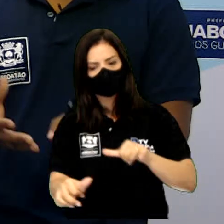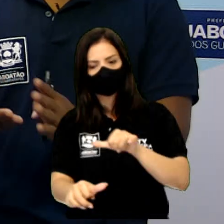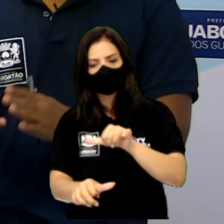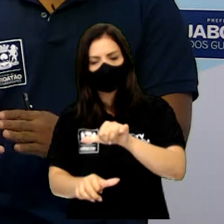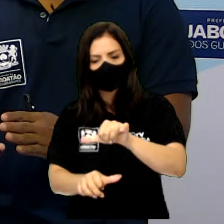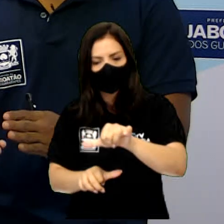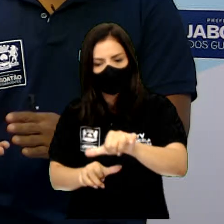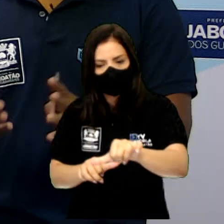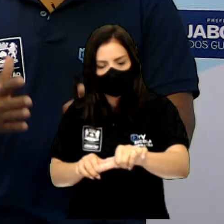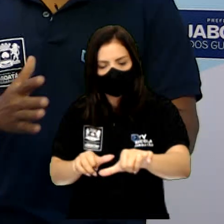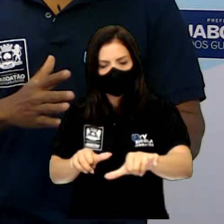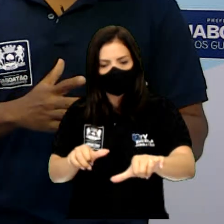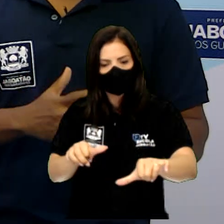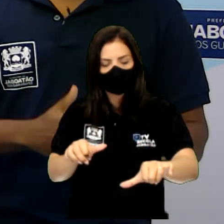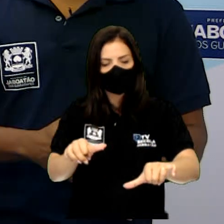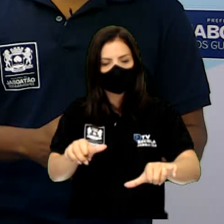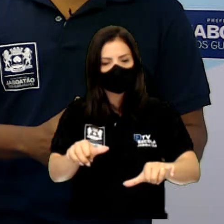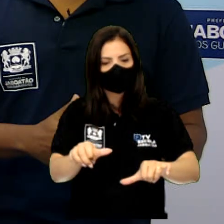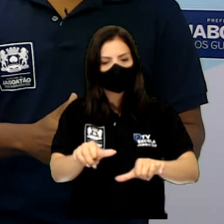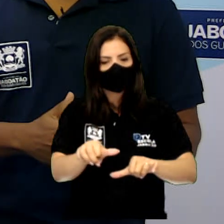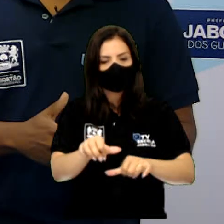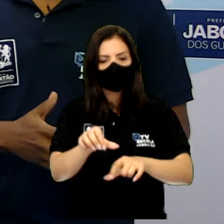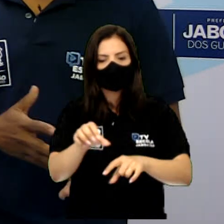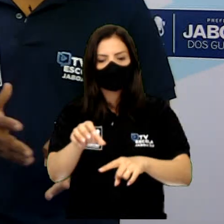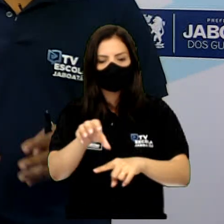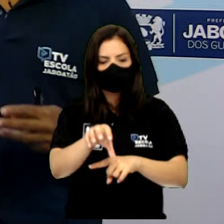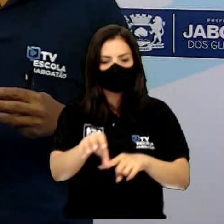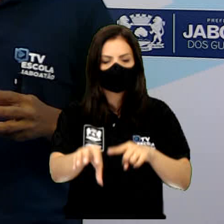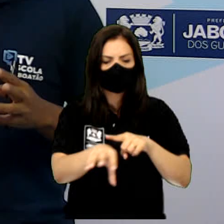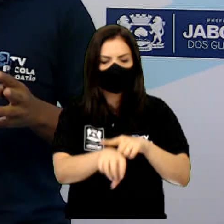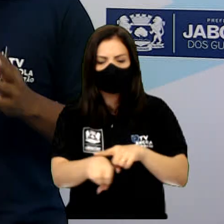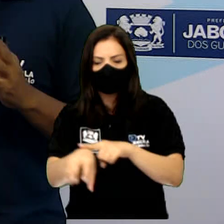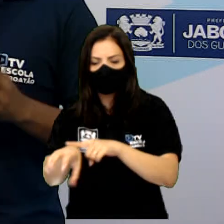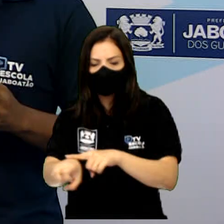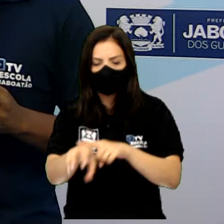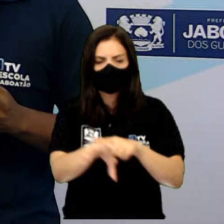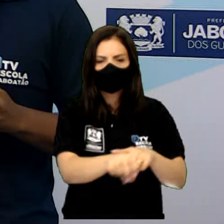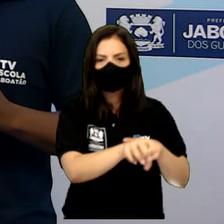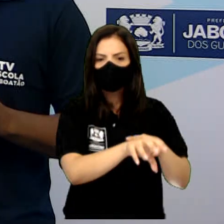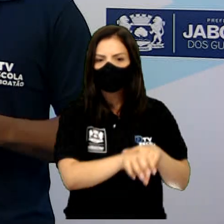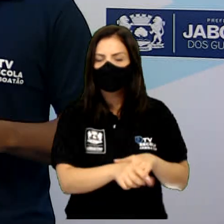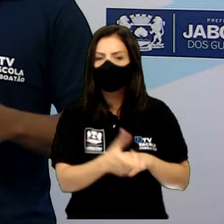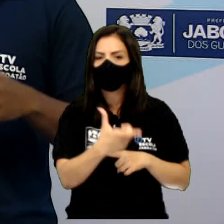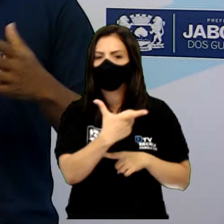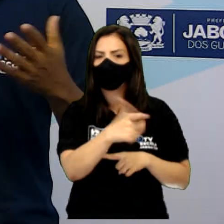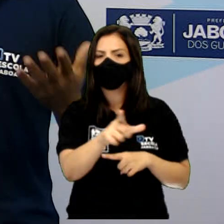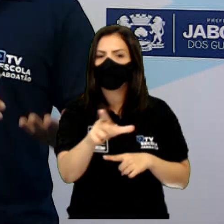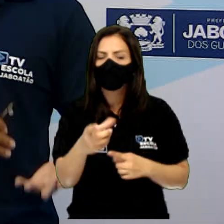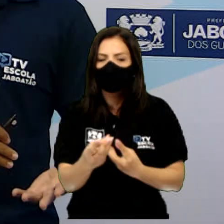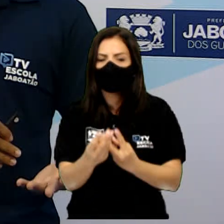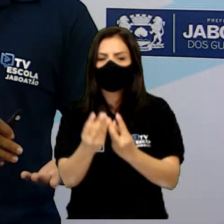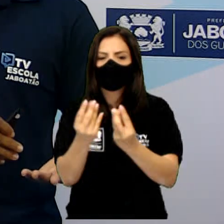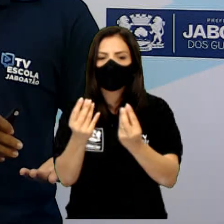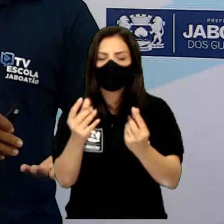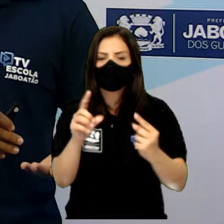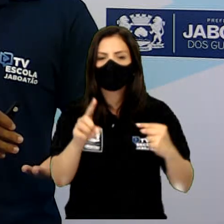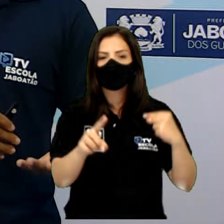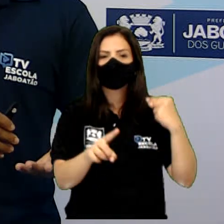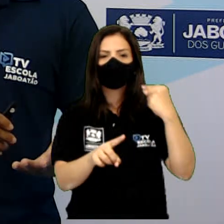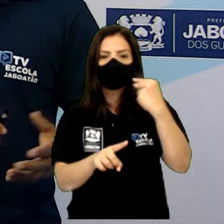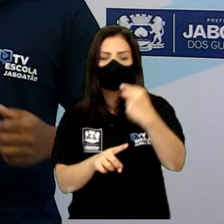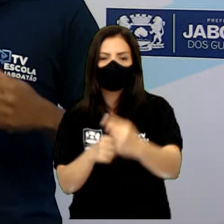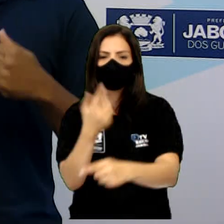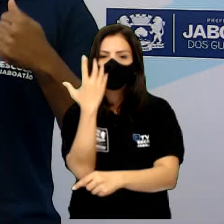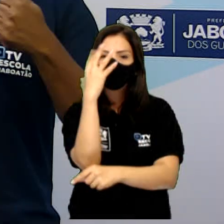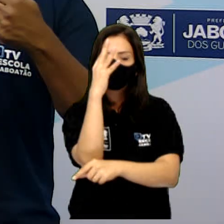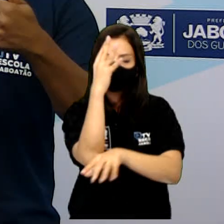sais minerais e em outras substâncias, que são consumidos pelas plantas. Ok?